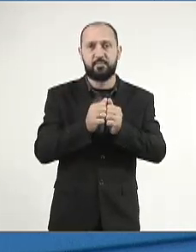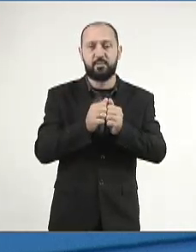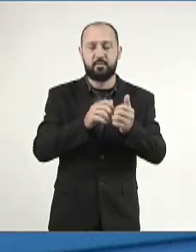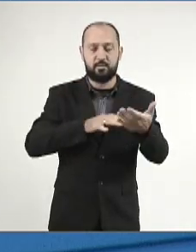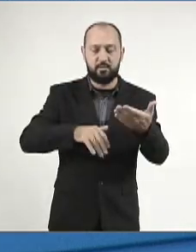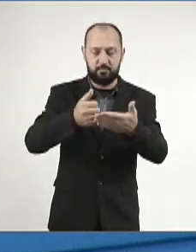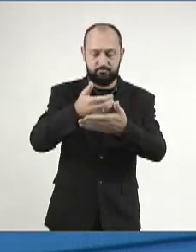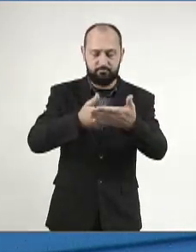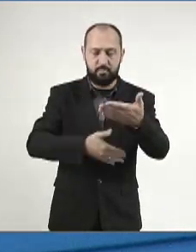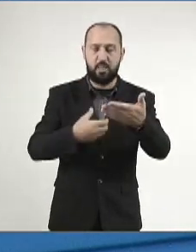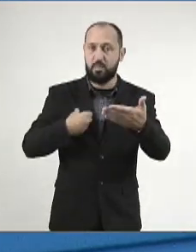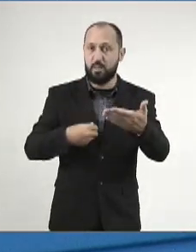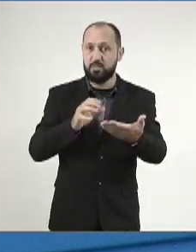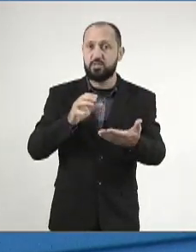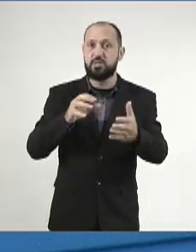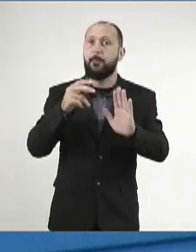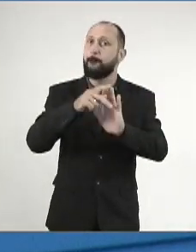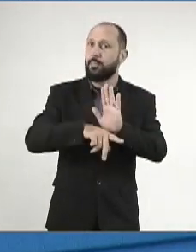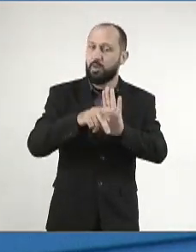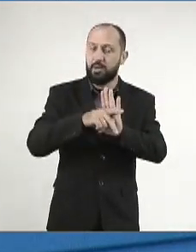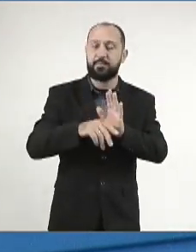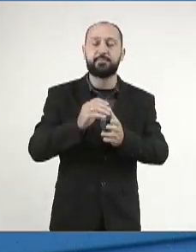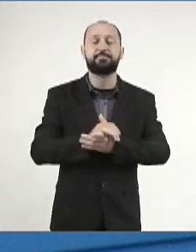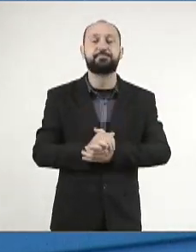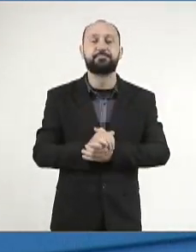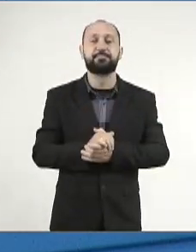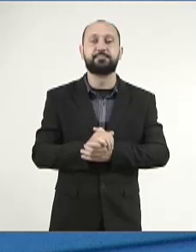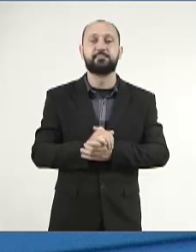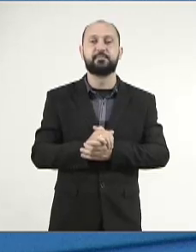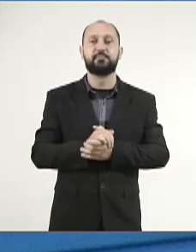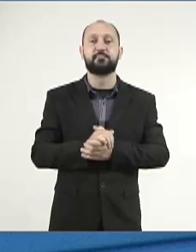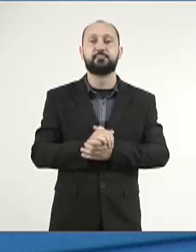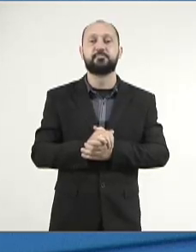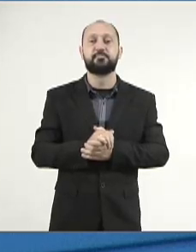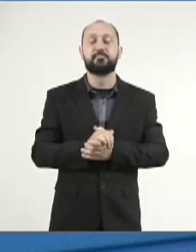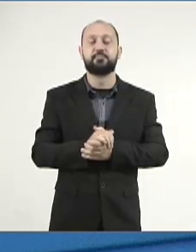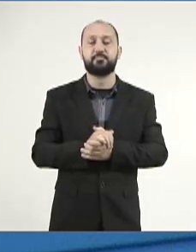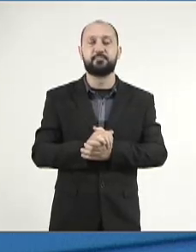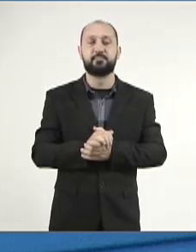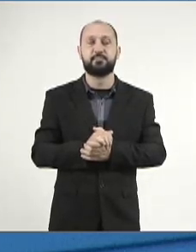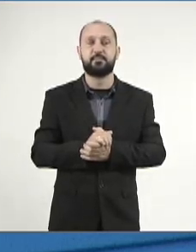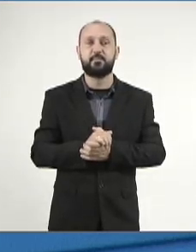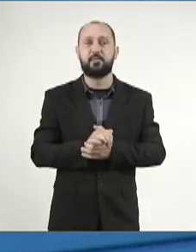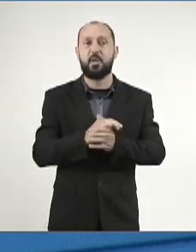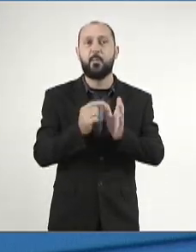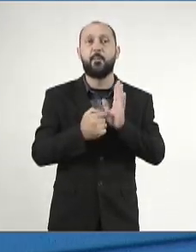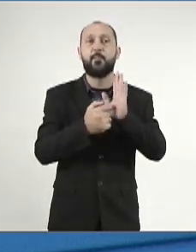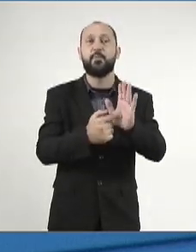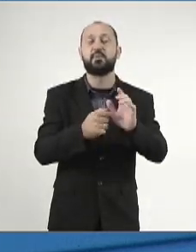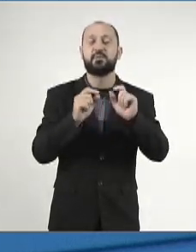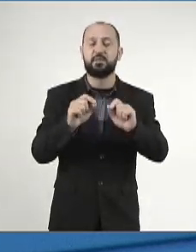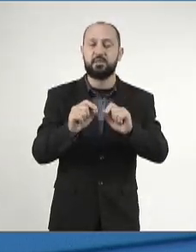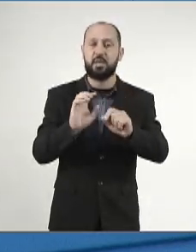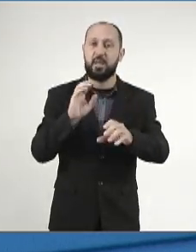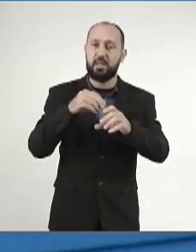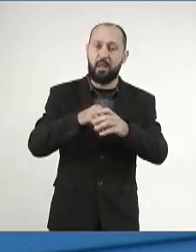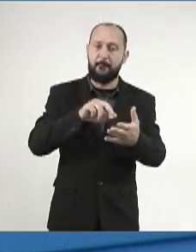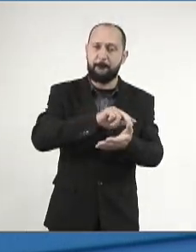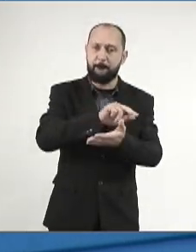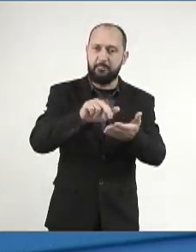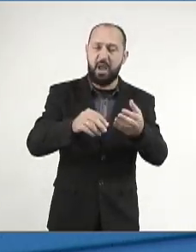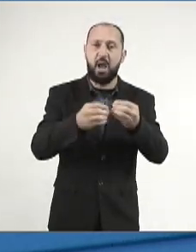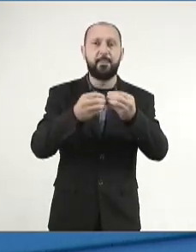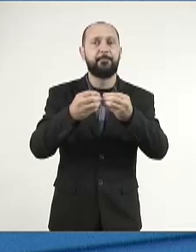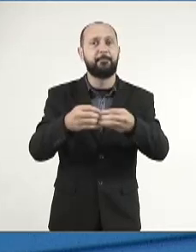-FNFAU, aponta que, dentre os vários